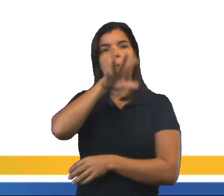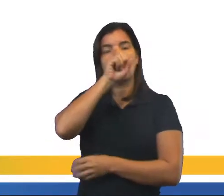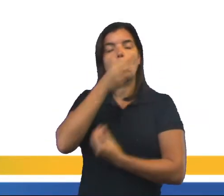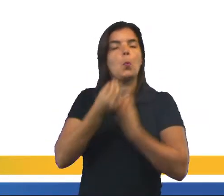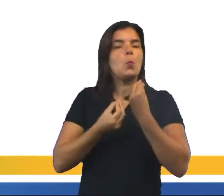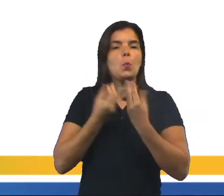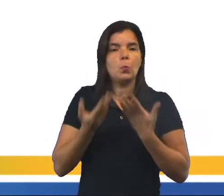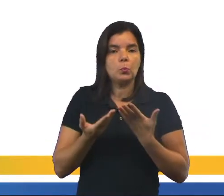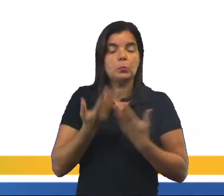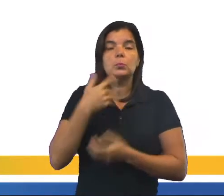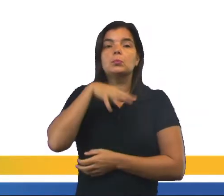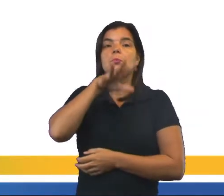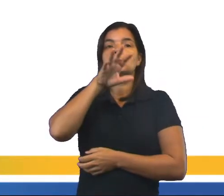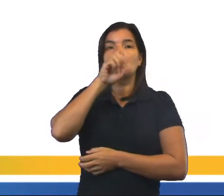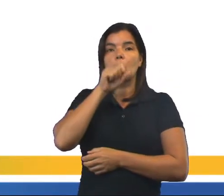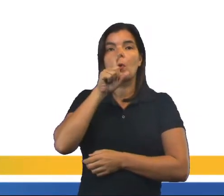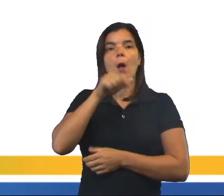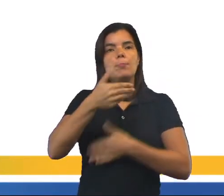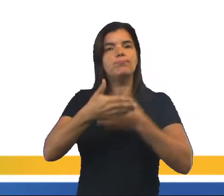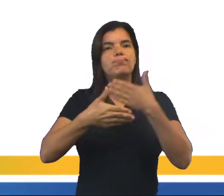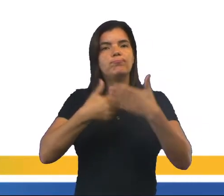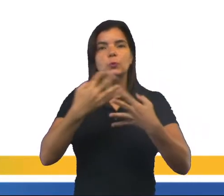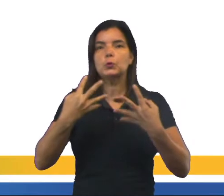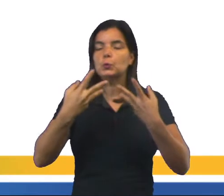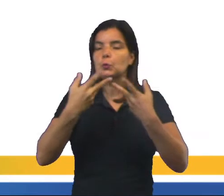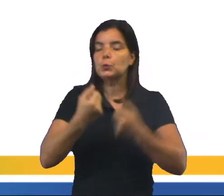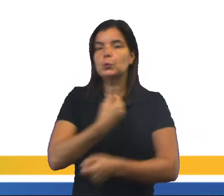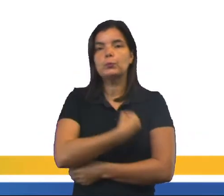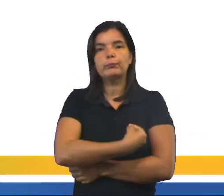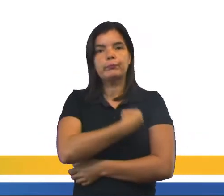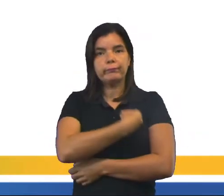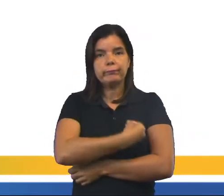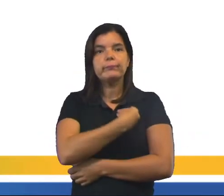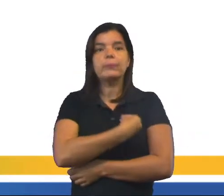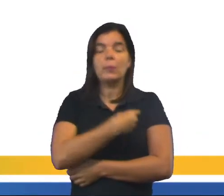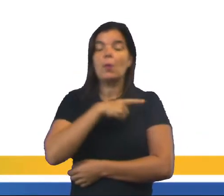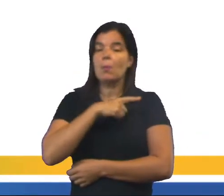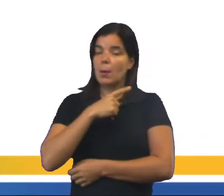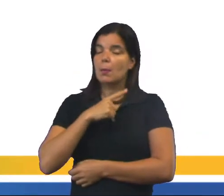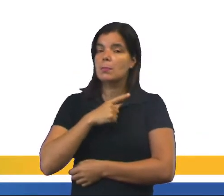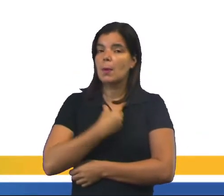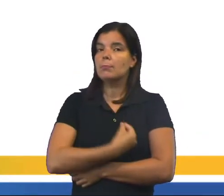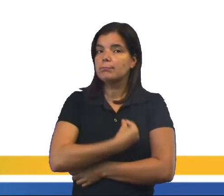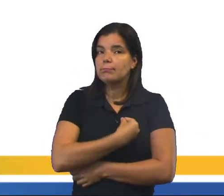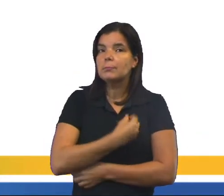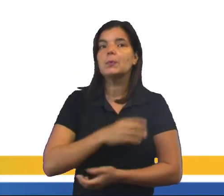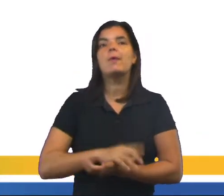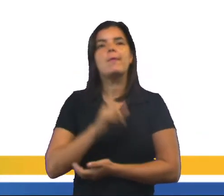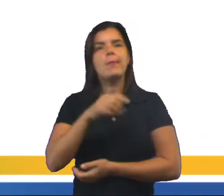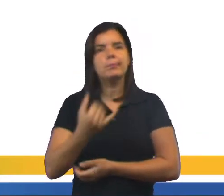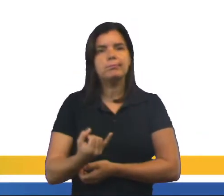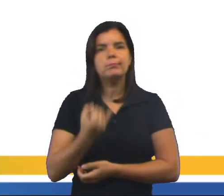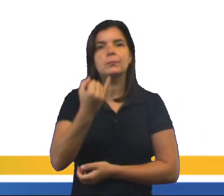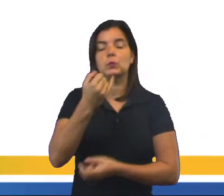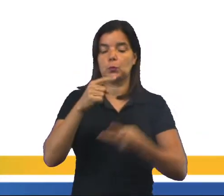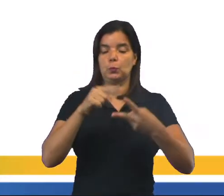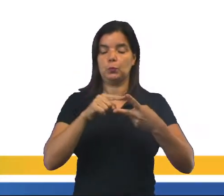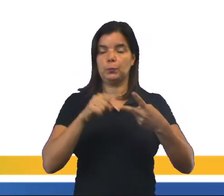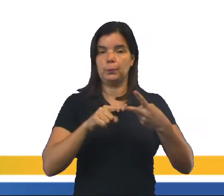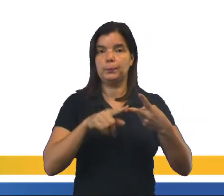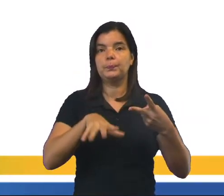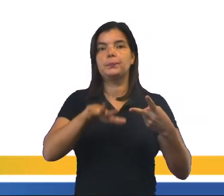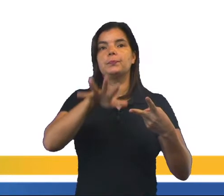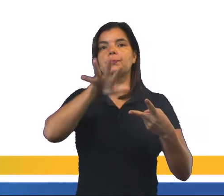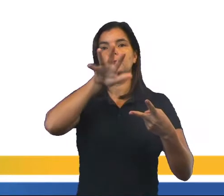A respiração. respiração é um processo que todos os seres vivos fazem para sobreviver. E é marcado por dois momentos.